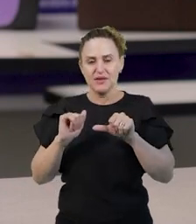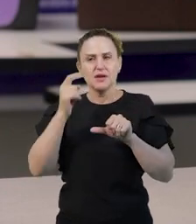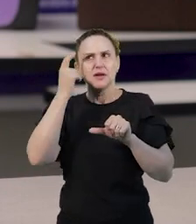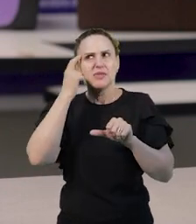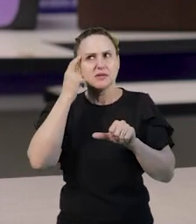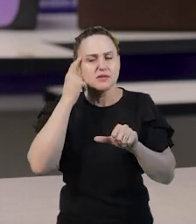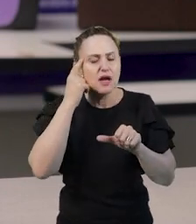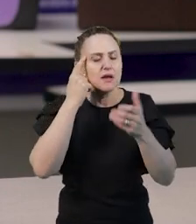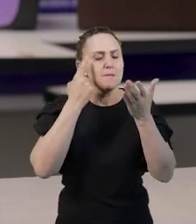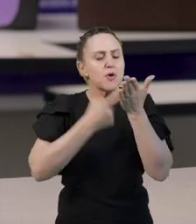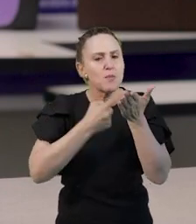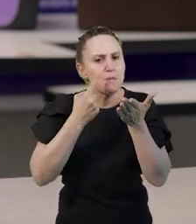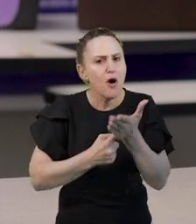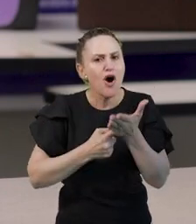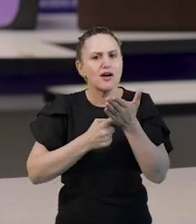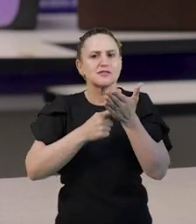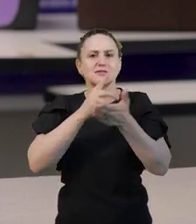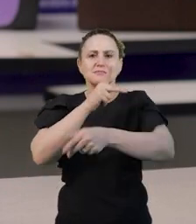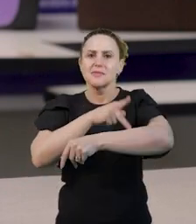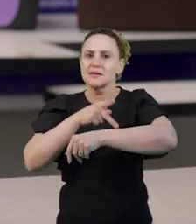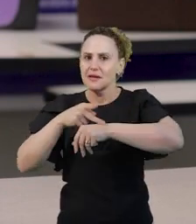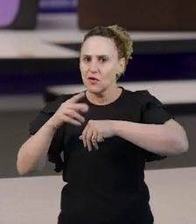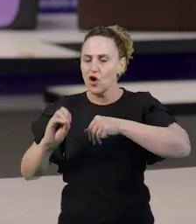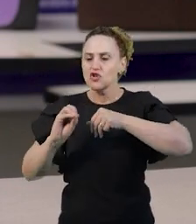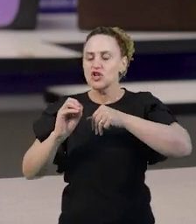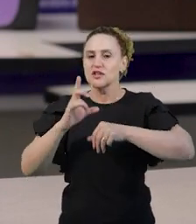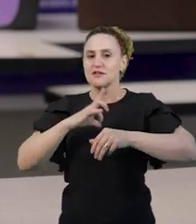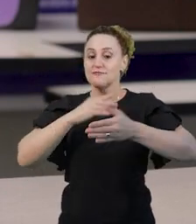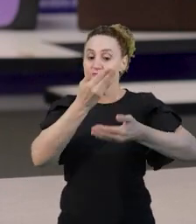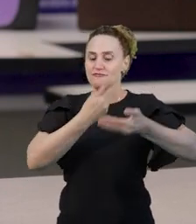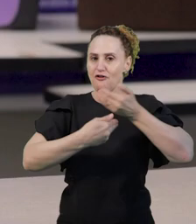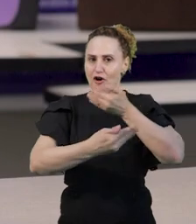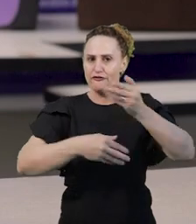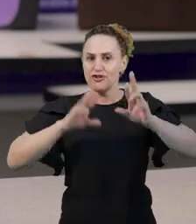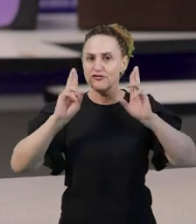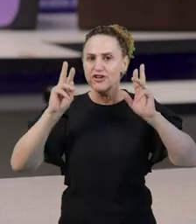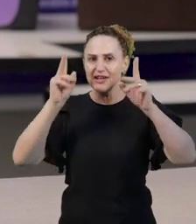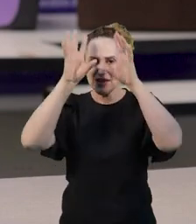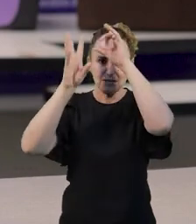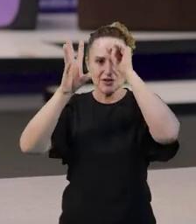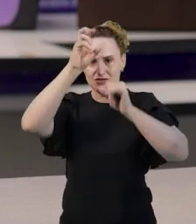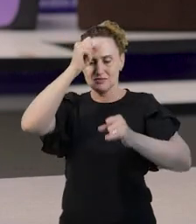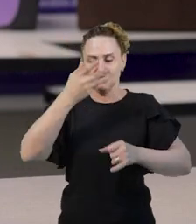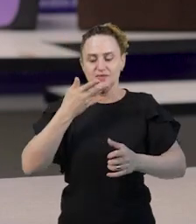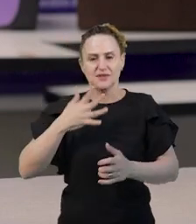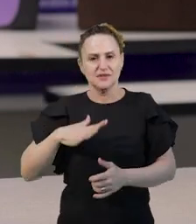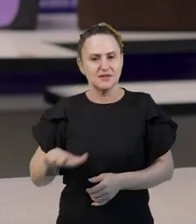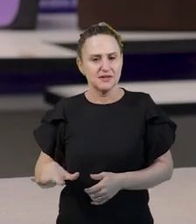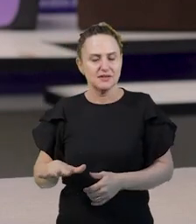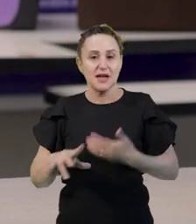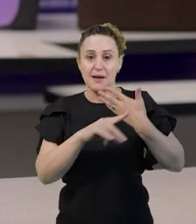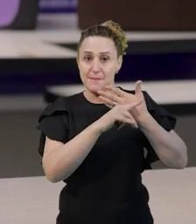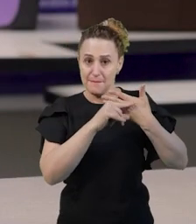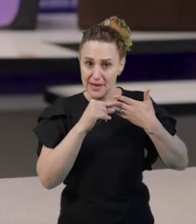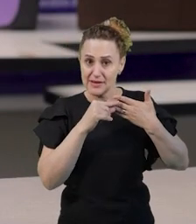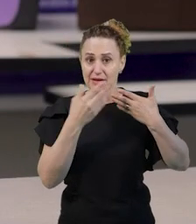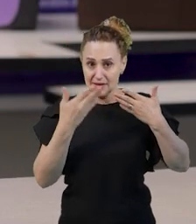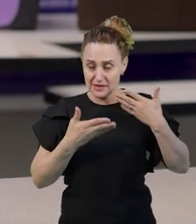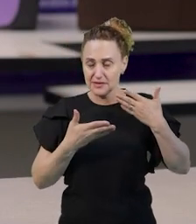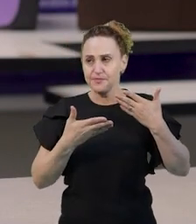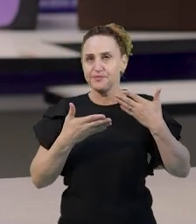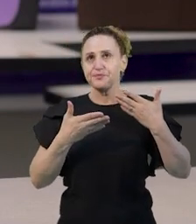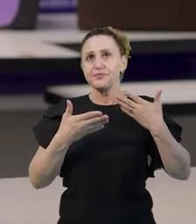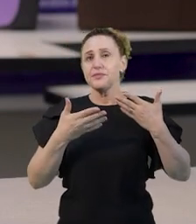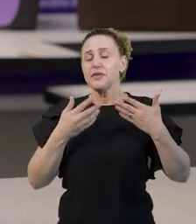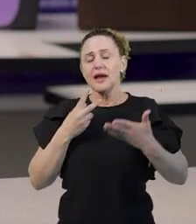pedagógicas que englobem as diferentes aprendizagens das crianças. Ainda para Ferreiro, as crianças